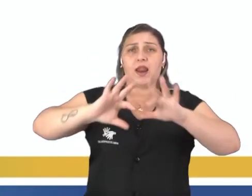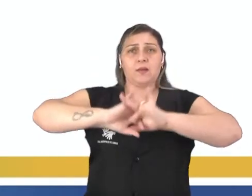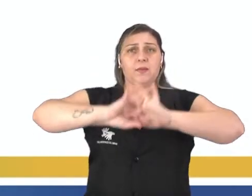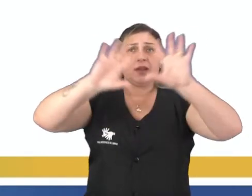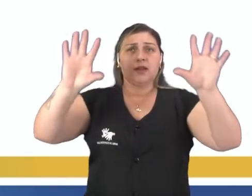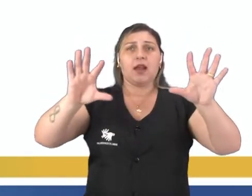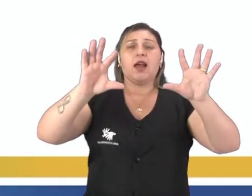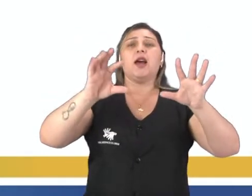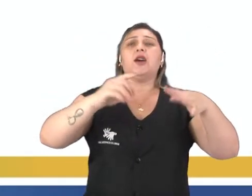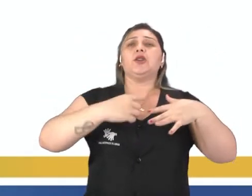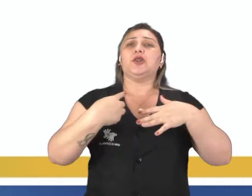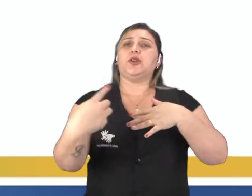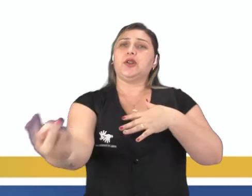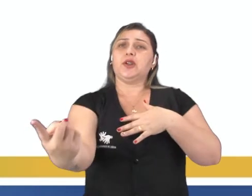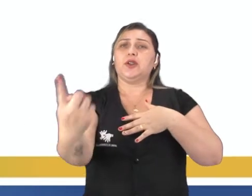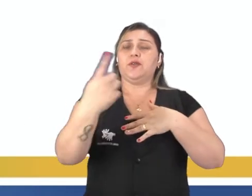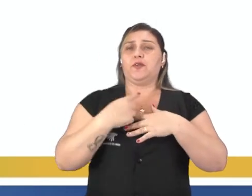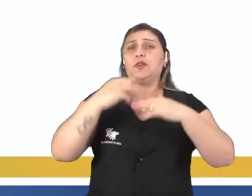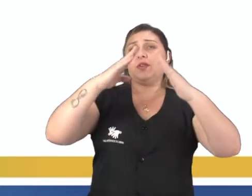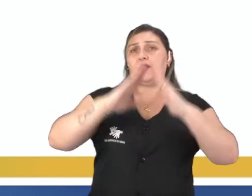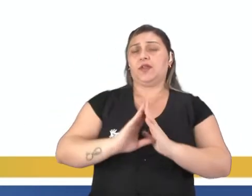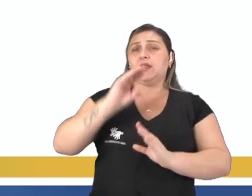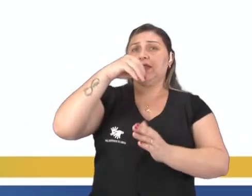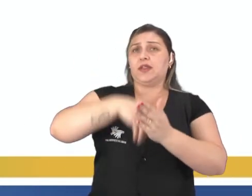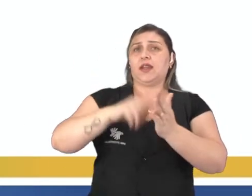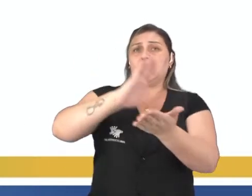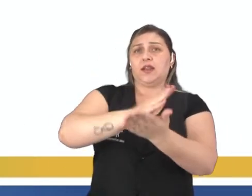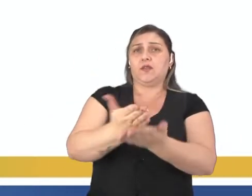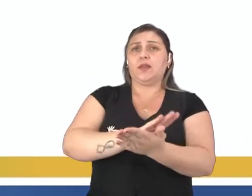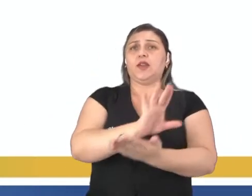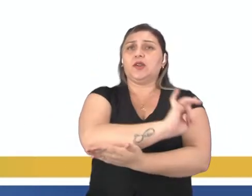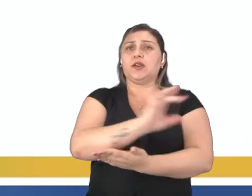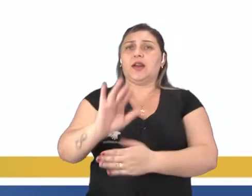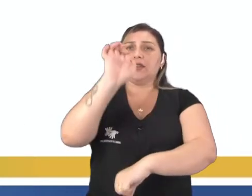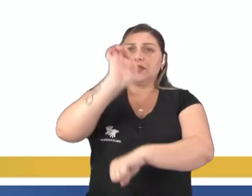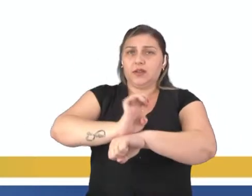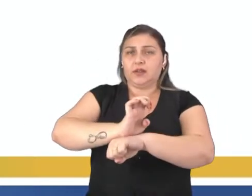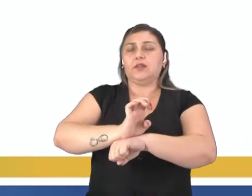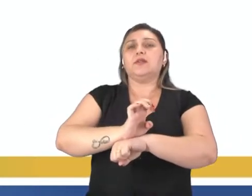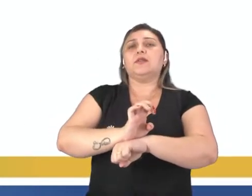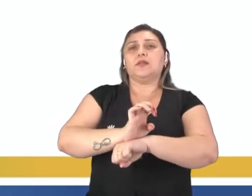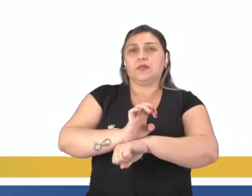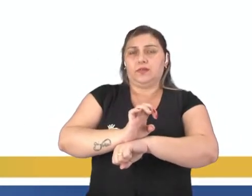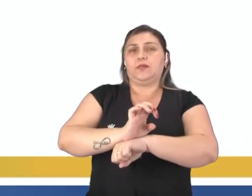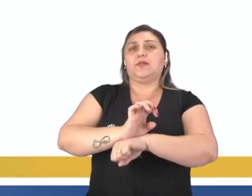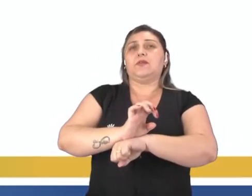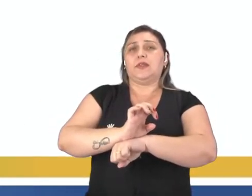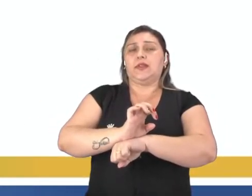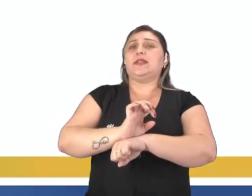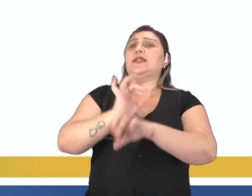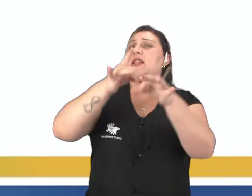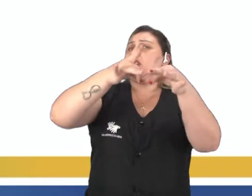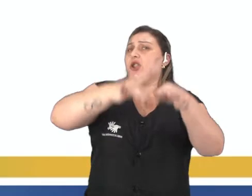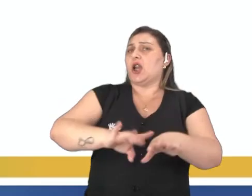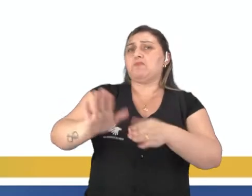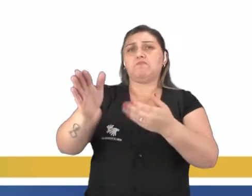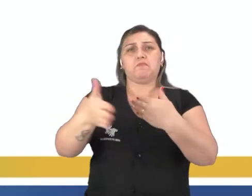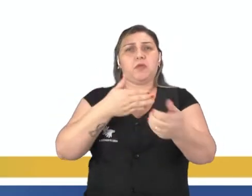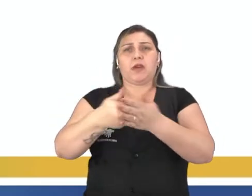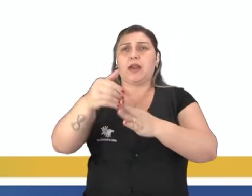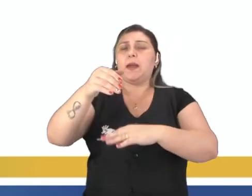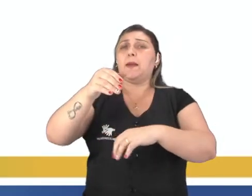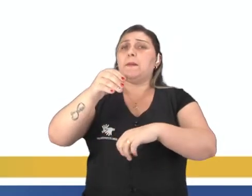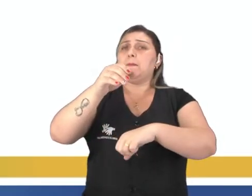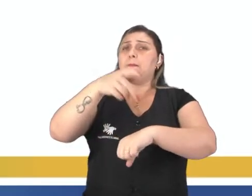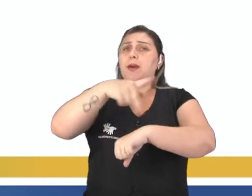de locomoção e residência dentro das fronteiras de cada estado. E todo ser humano tem direito de deixar qualquer país, inclusive